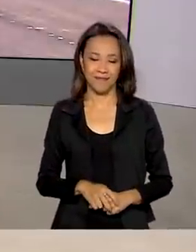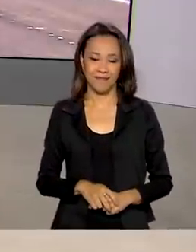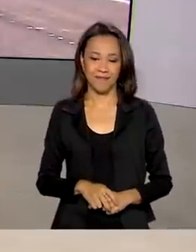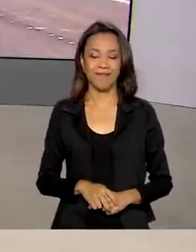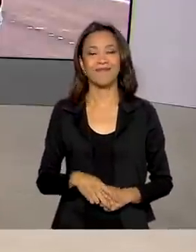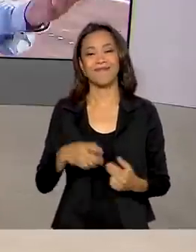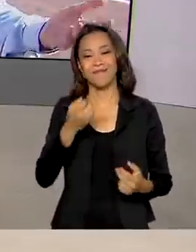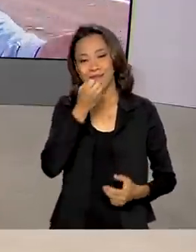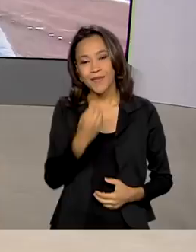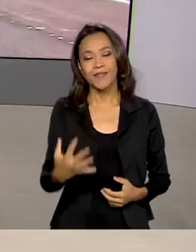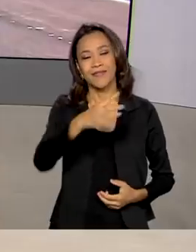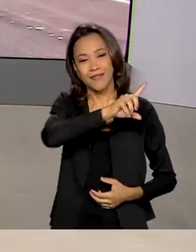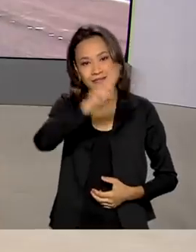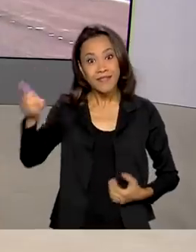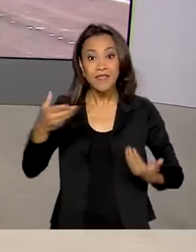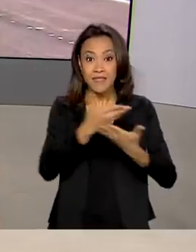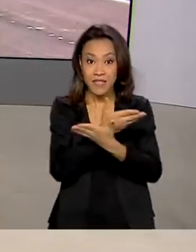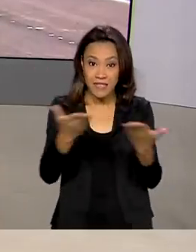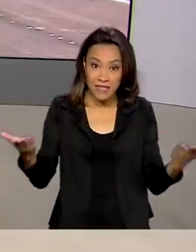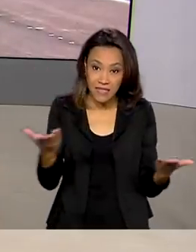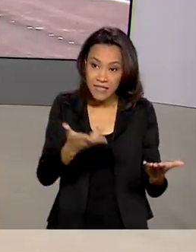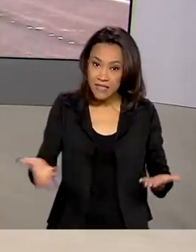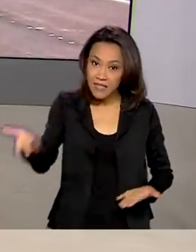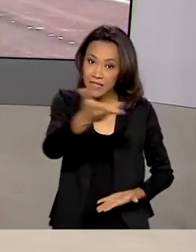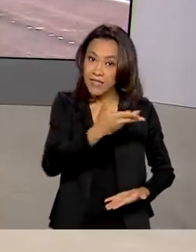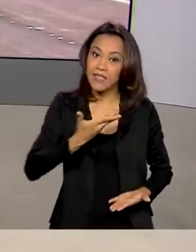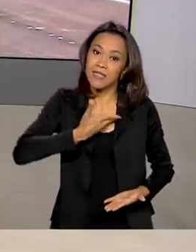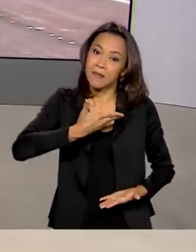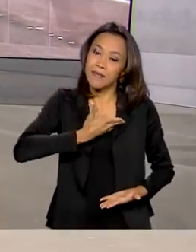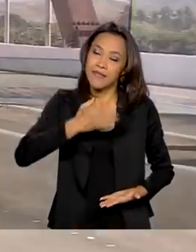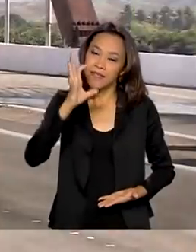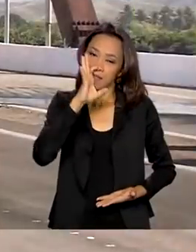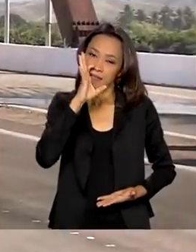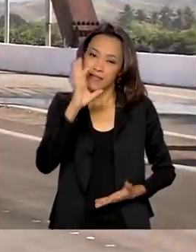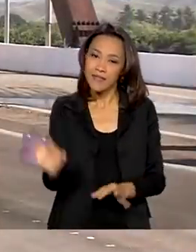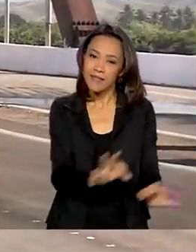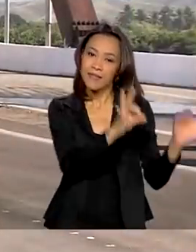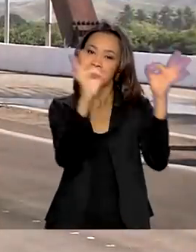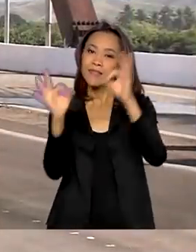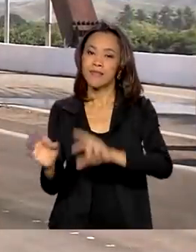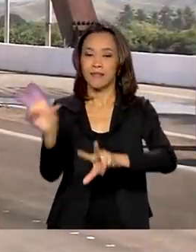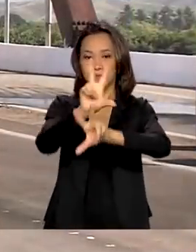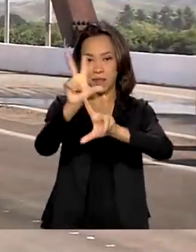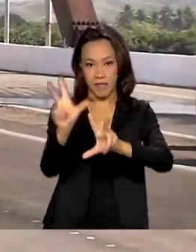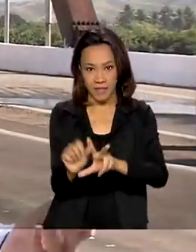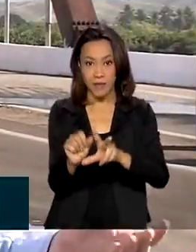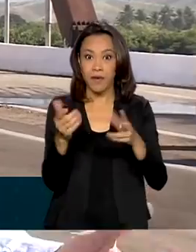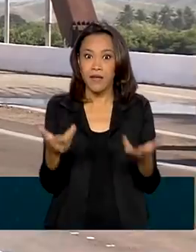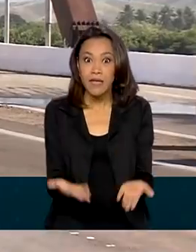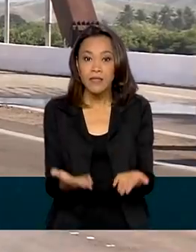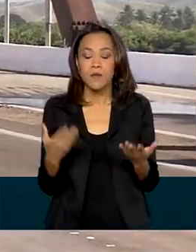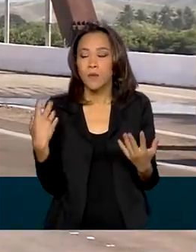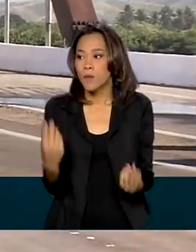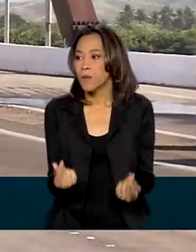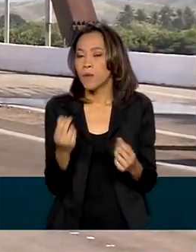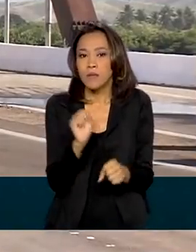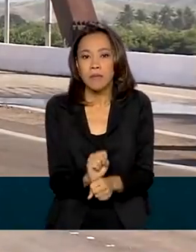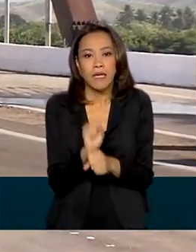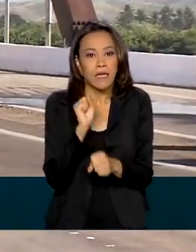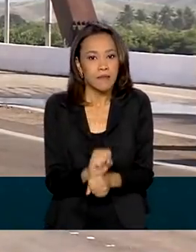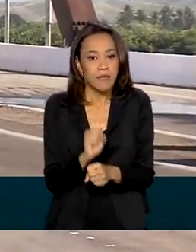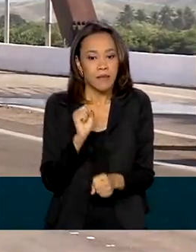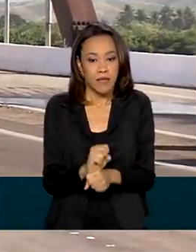Bom dia, Renata Corsini. Bom dia aos amigos telespectadores da TV Brasil. Pois é, uma obra muito esperada aqui para